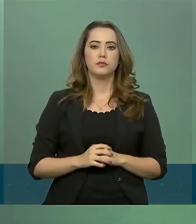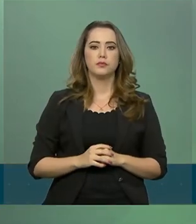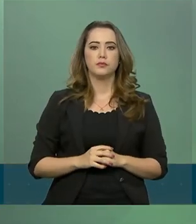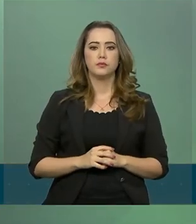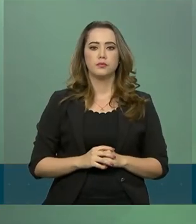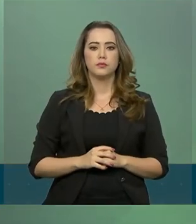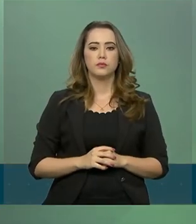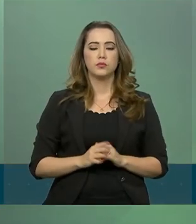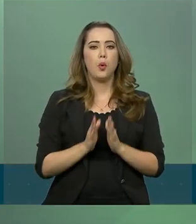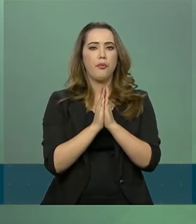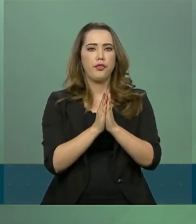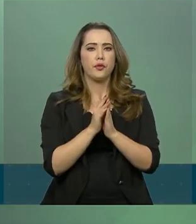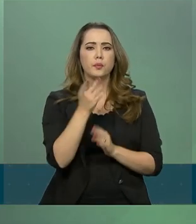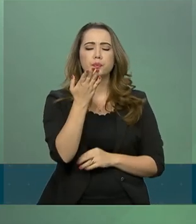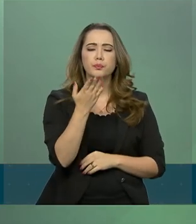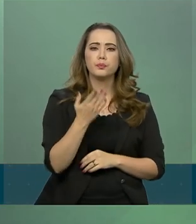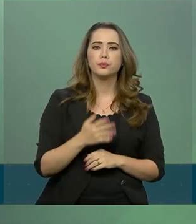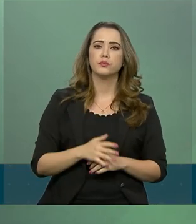Por favor.